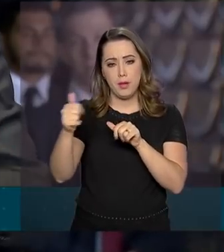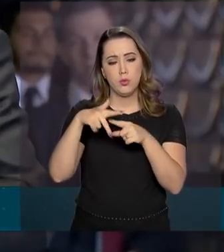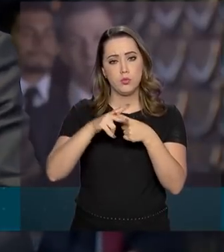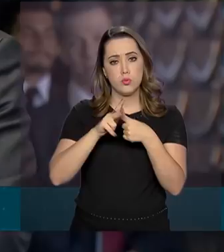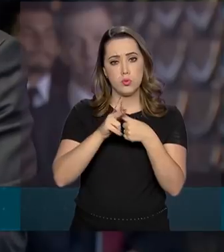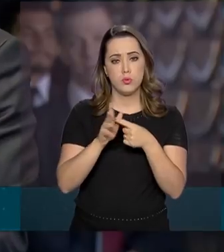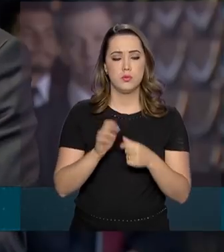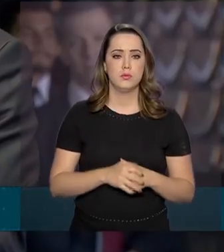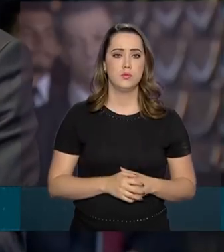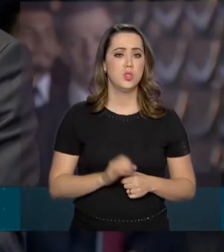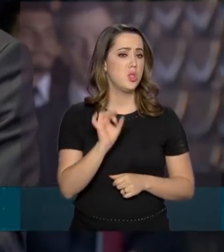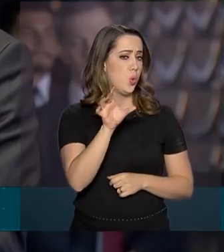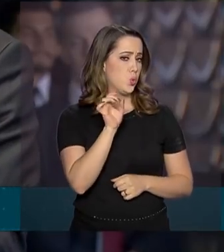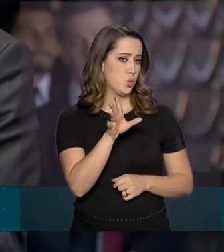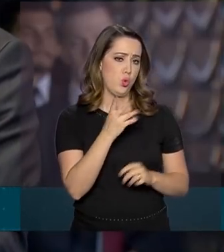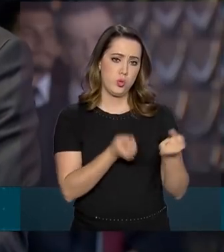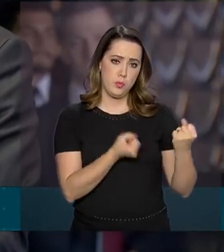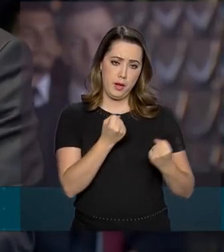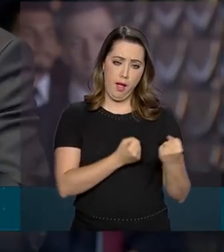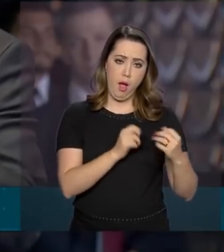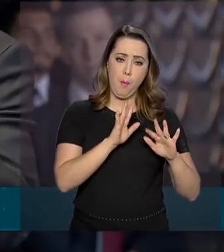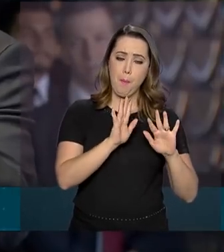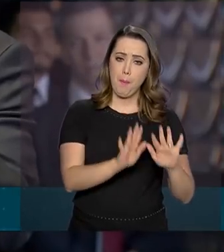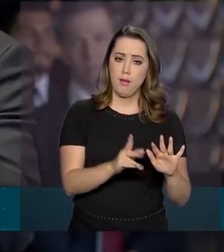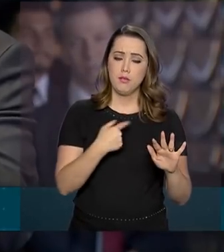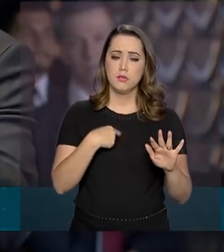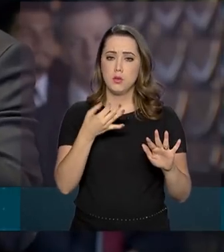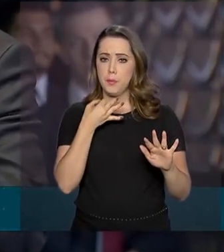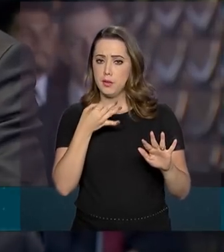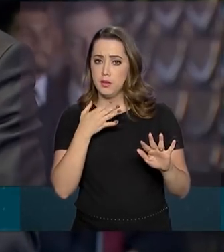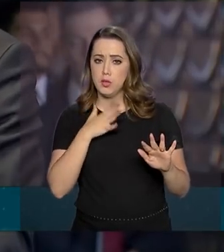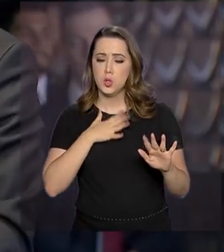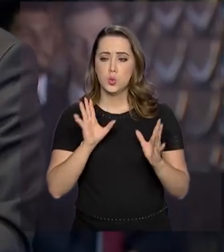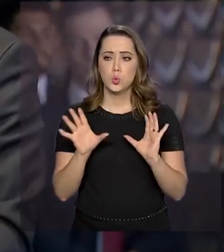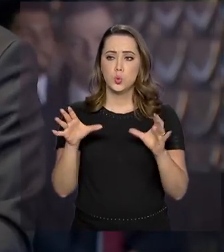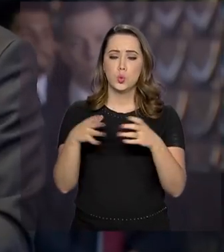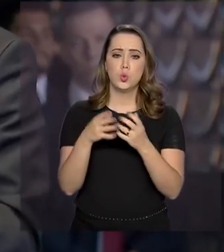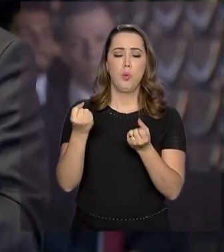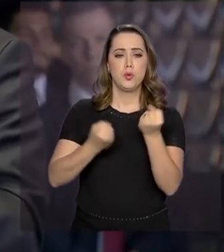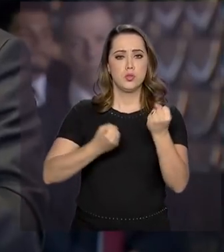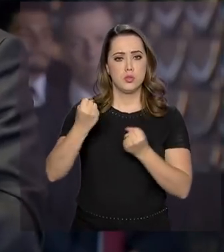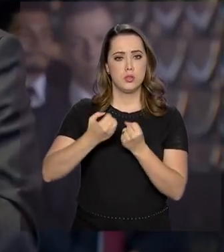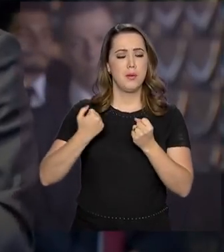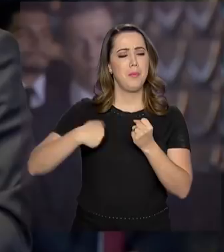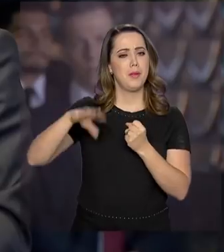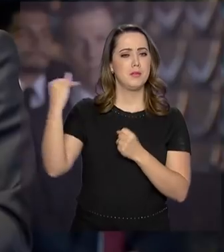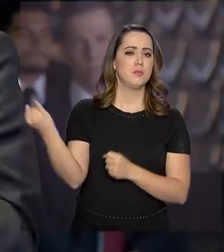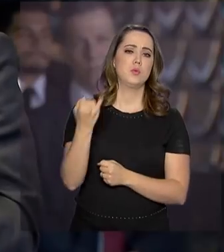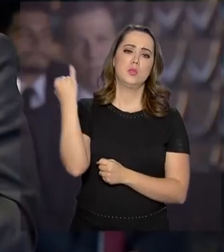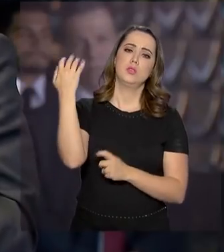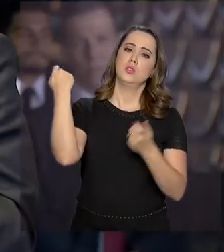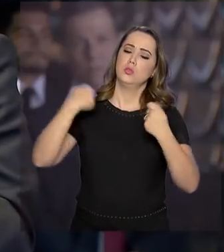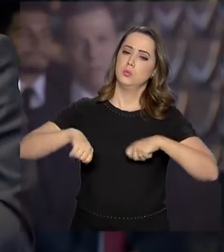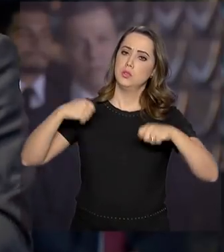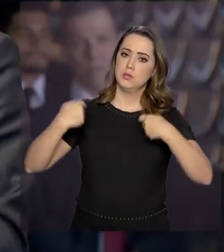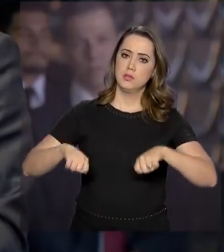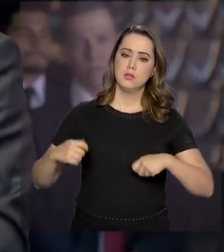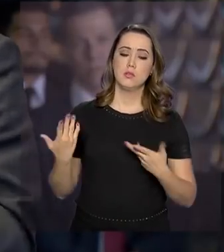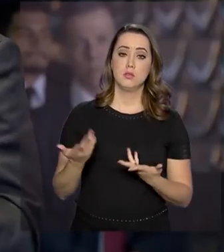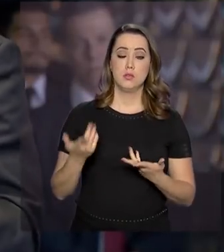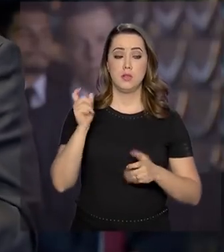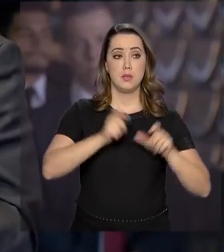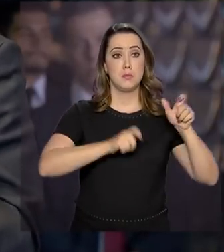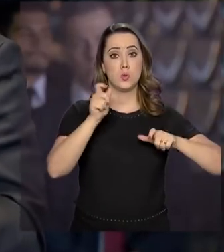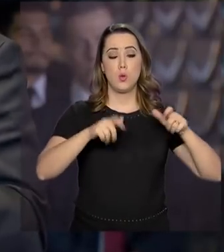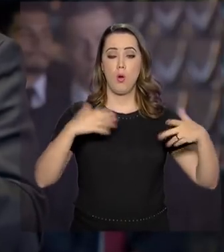veículos esse projeto, mas eu acho que o campo dos veículos é mais ilustrativo da necessidade das